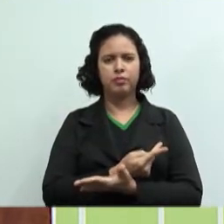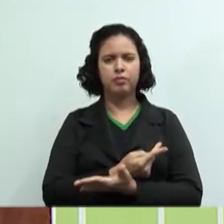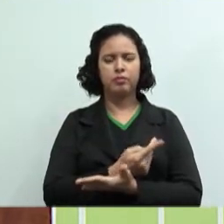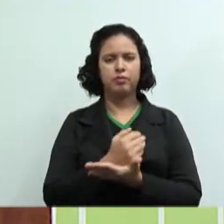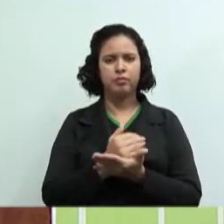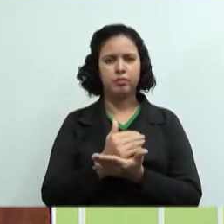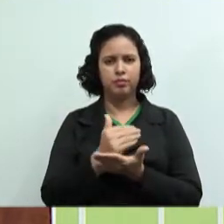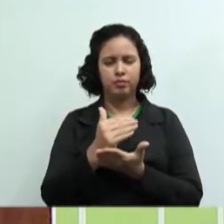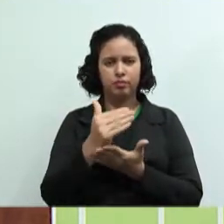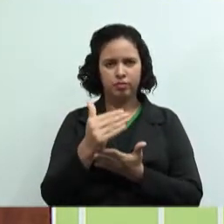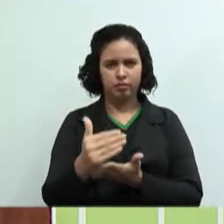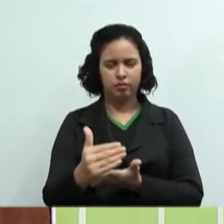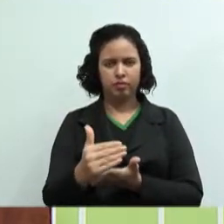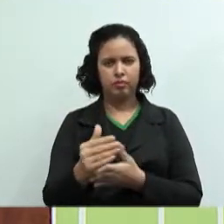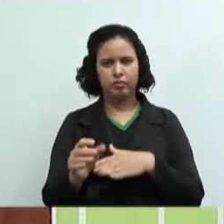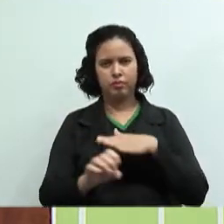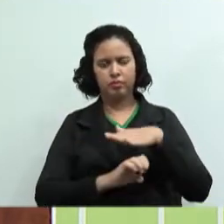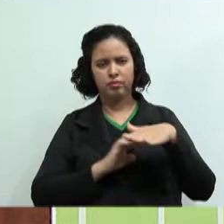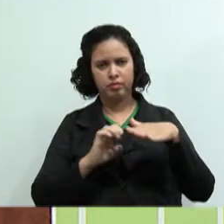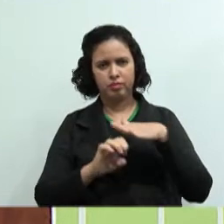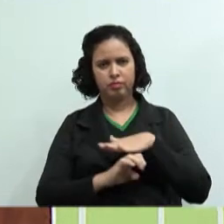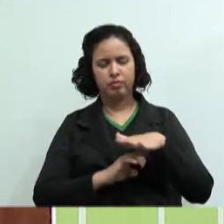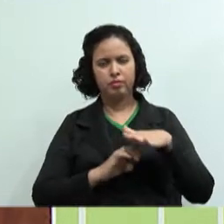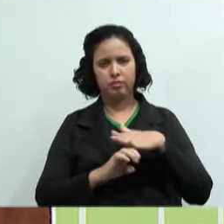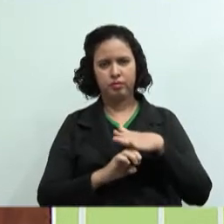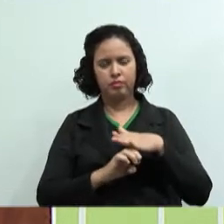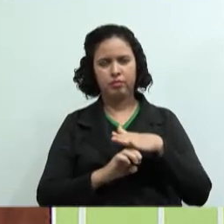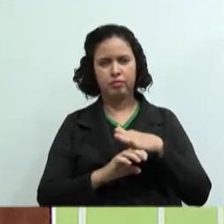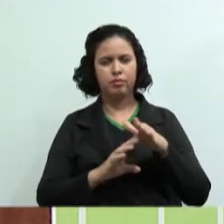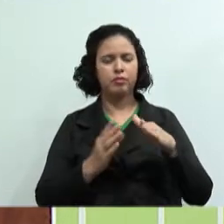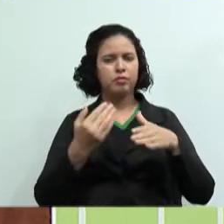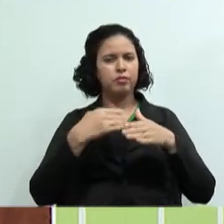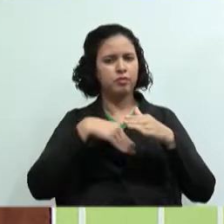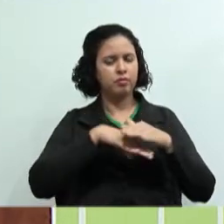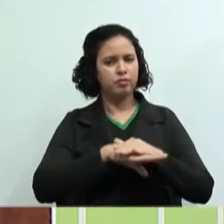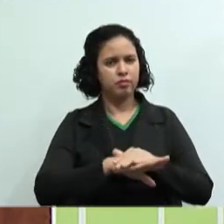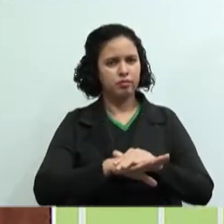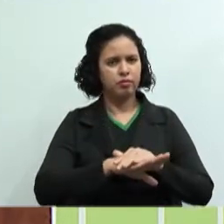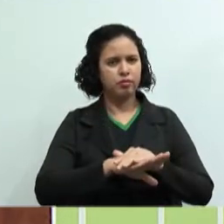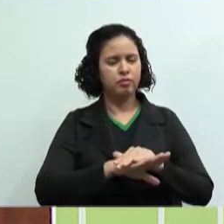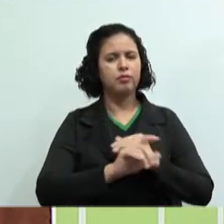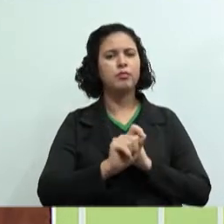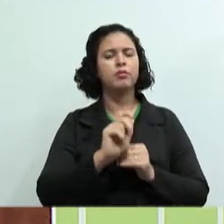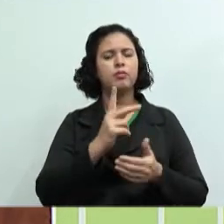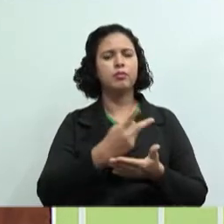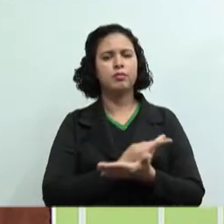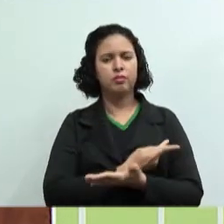começa uma empresa a abrir muito essa geladeira para colocar os pudins, que acontece com essa